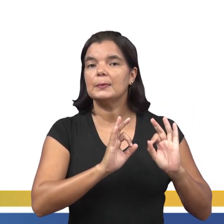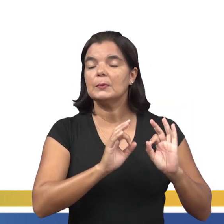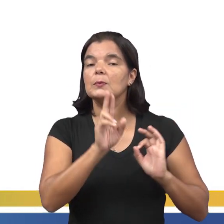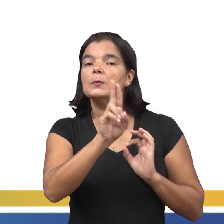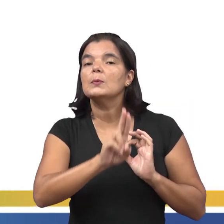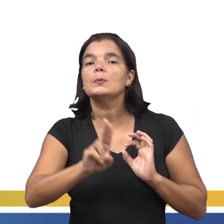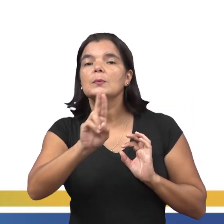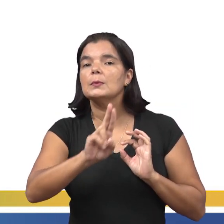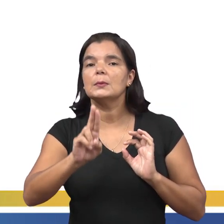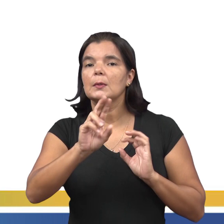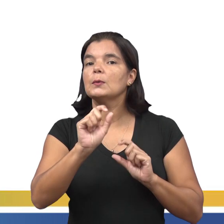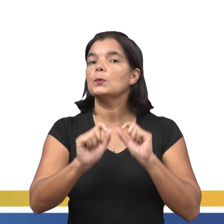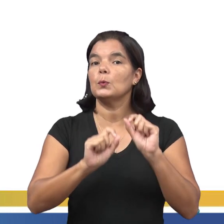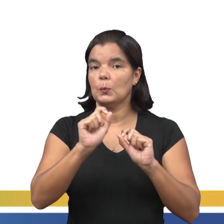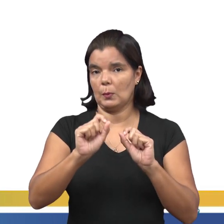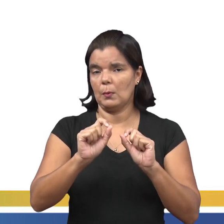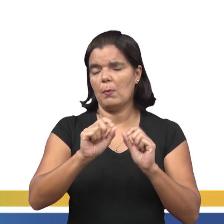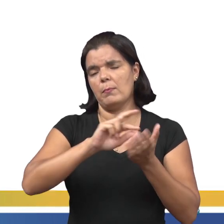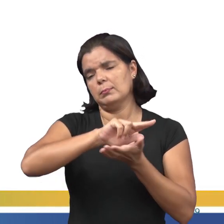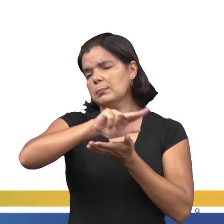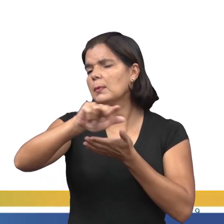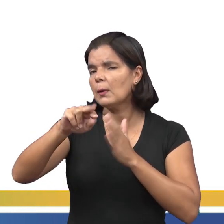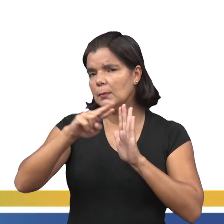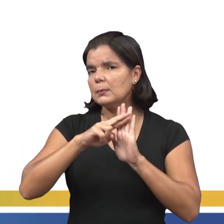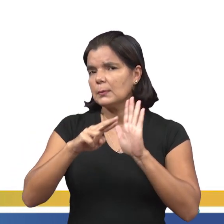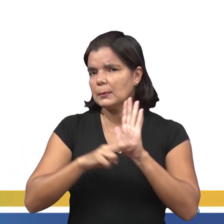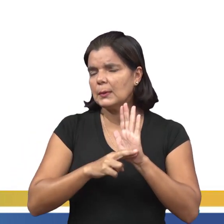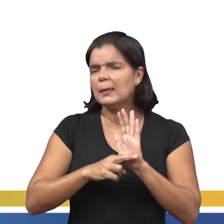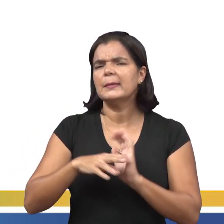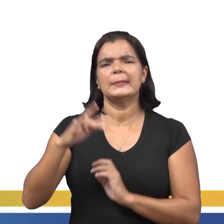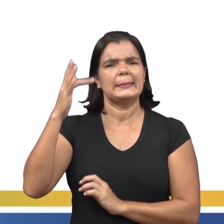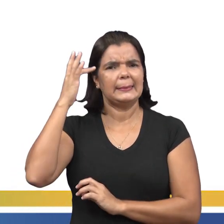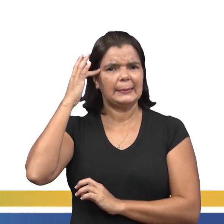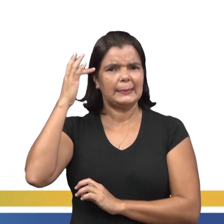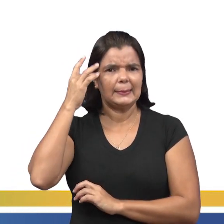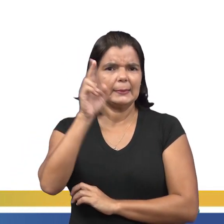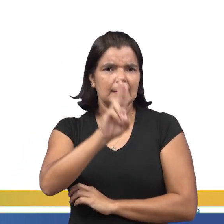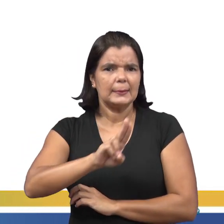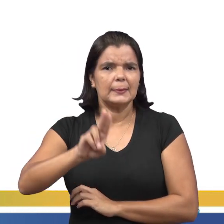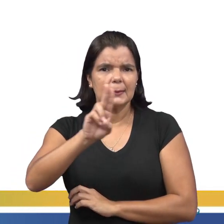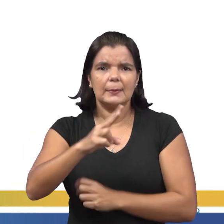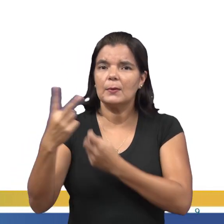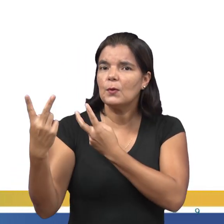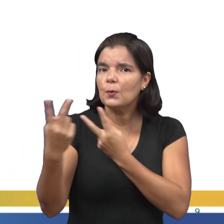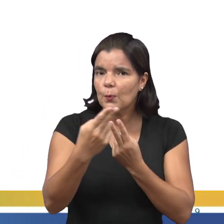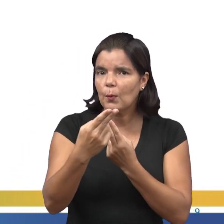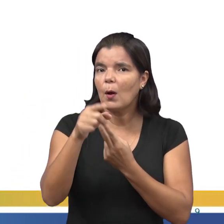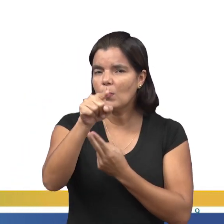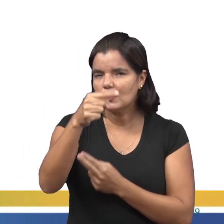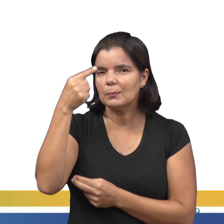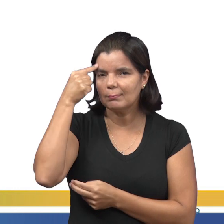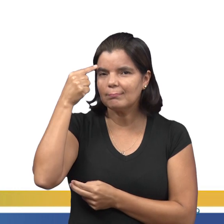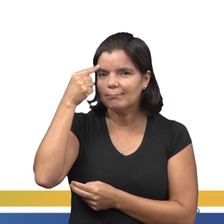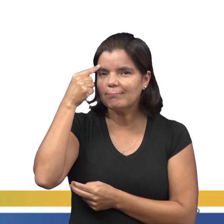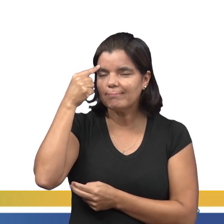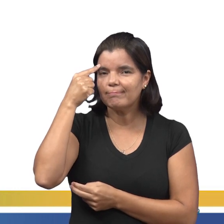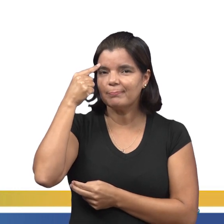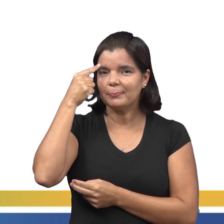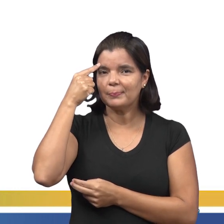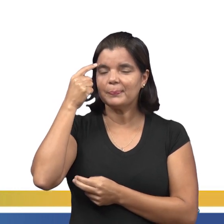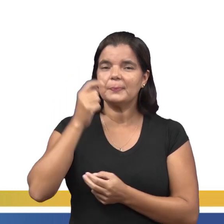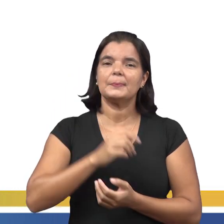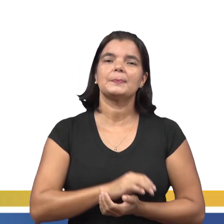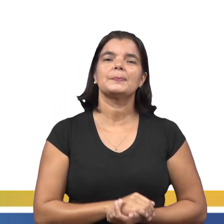usados determinados critérios. Será se os critérios utilizados foram iguais aos seus que você